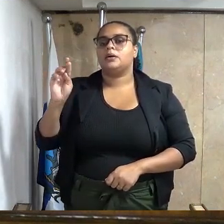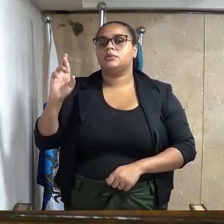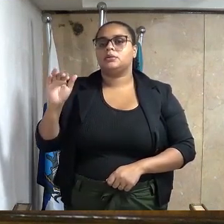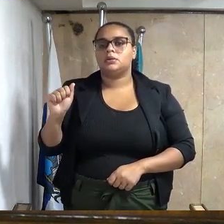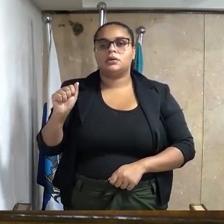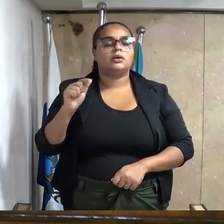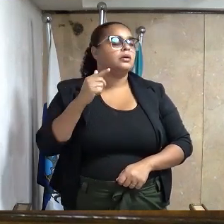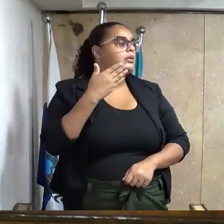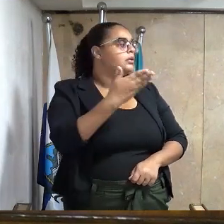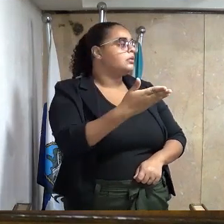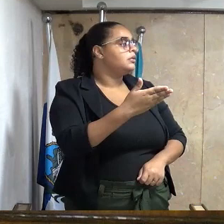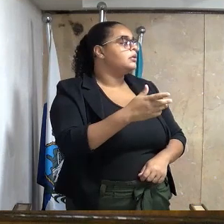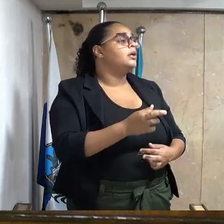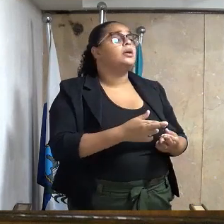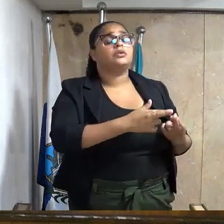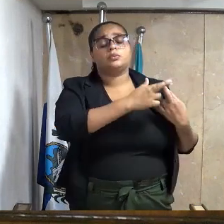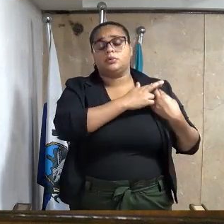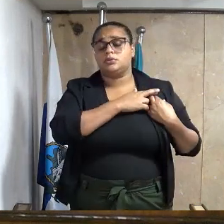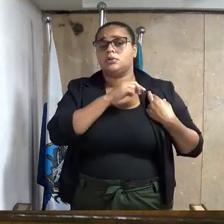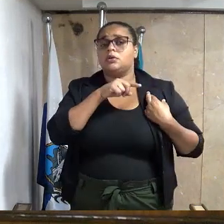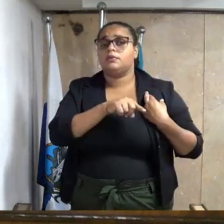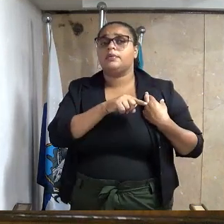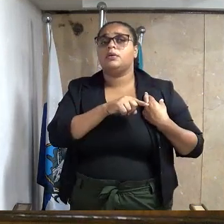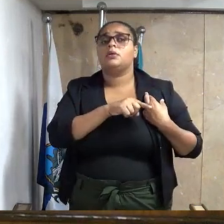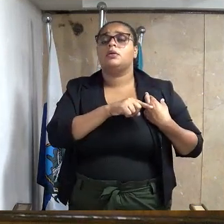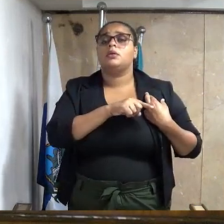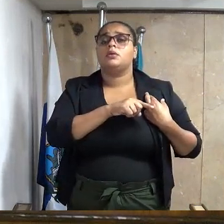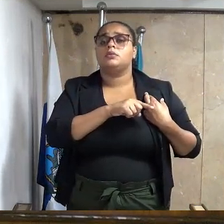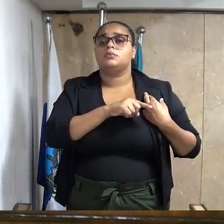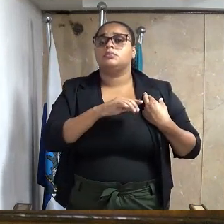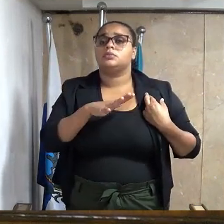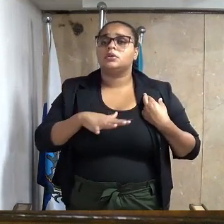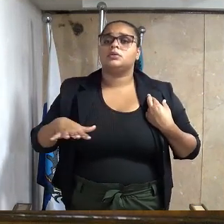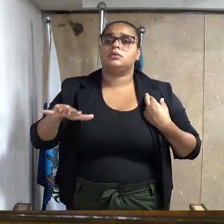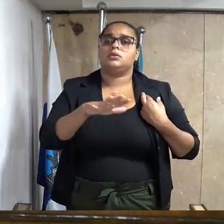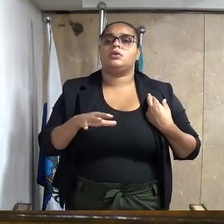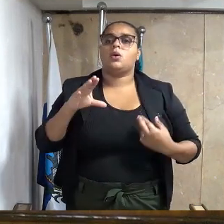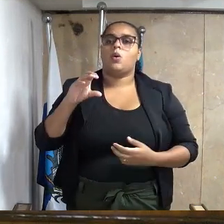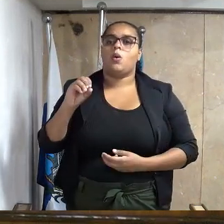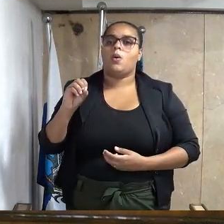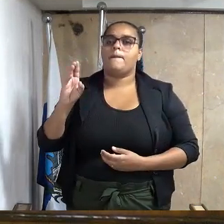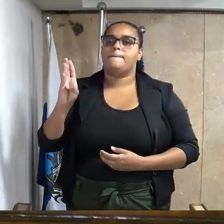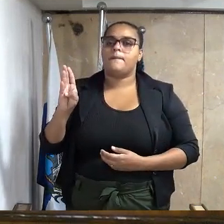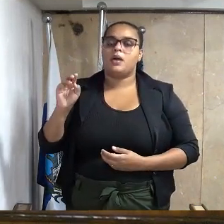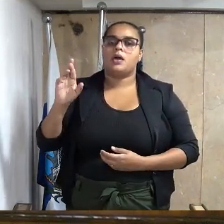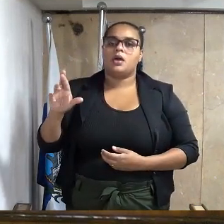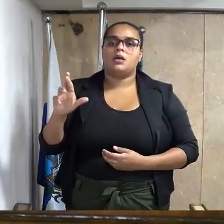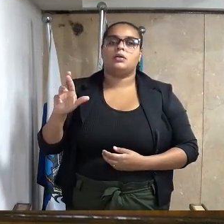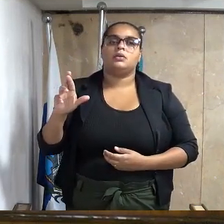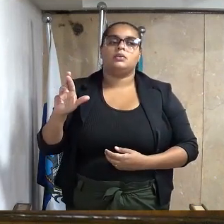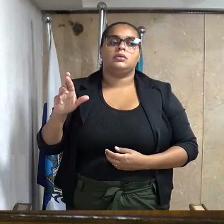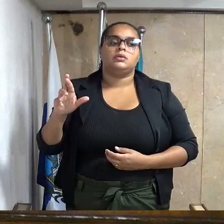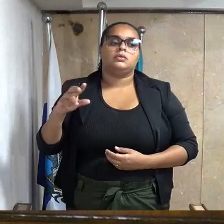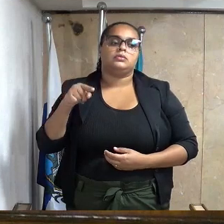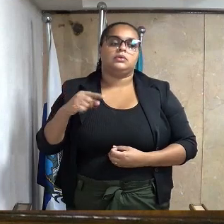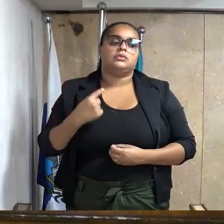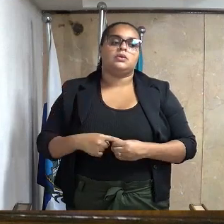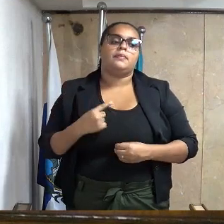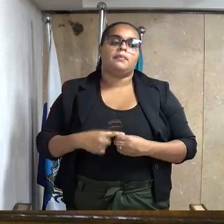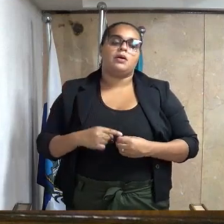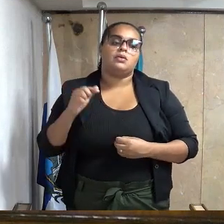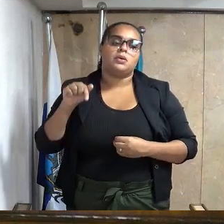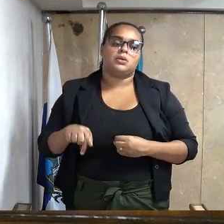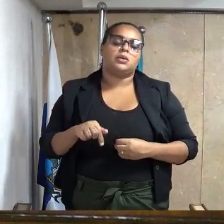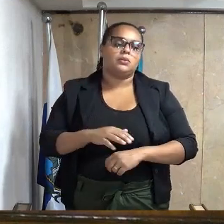Gomeia, e responsável pelo tombamento do terreno da Gomeia, localizado neste município,